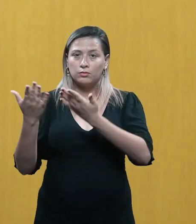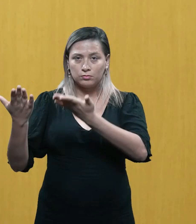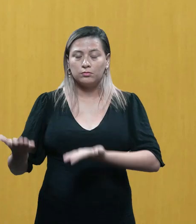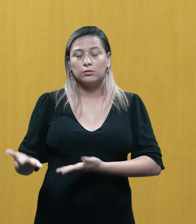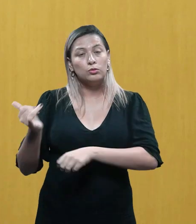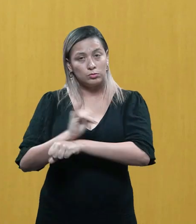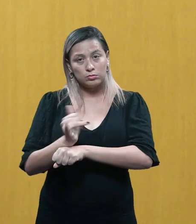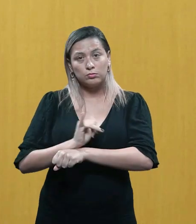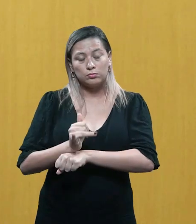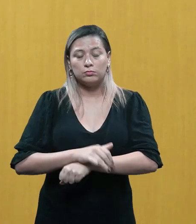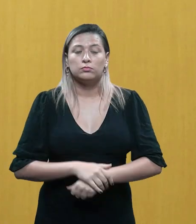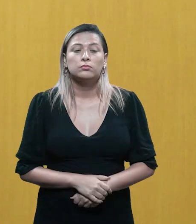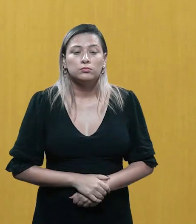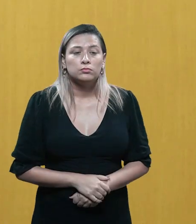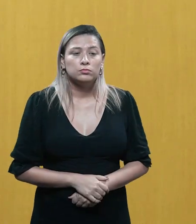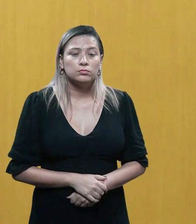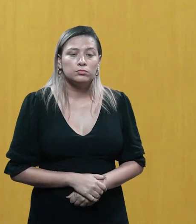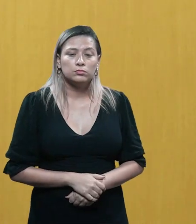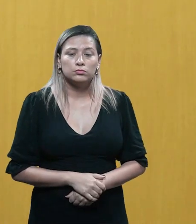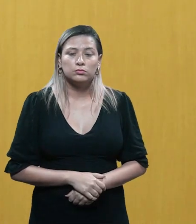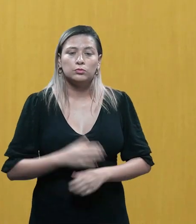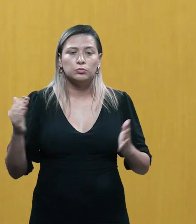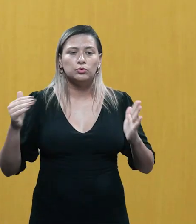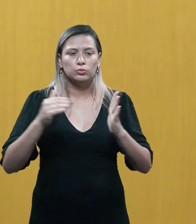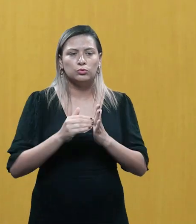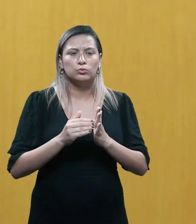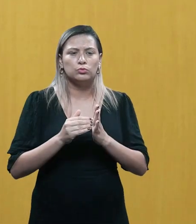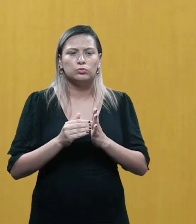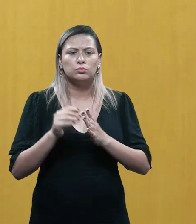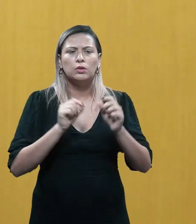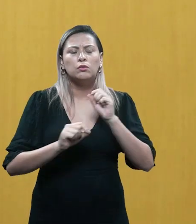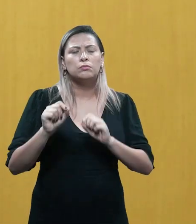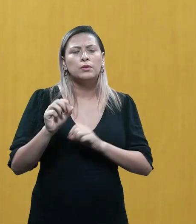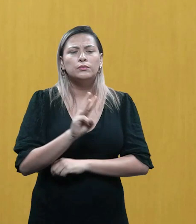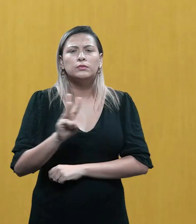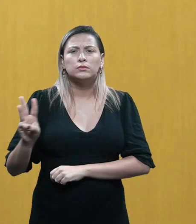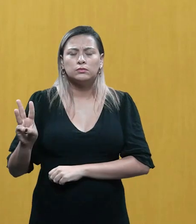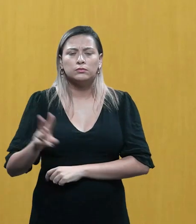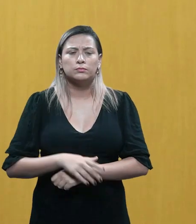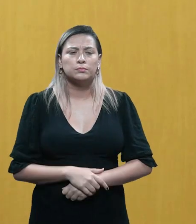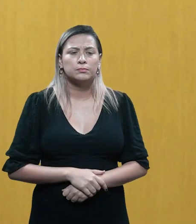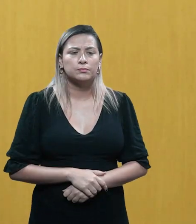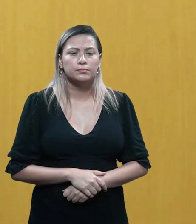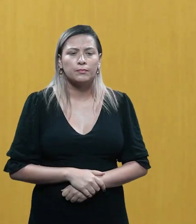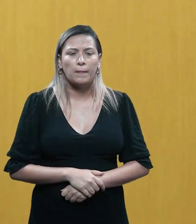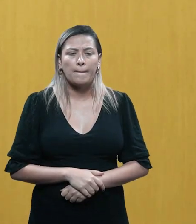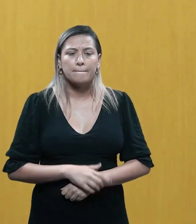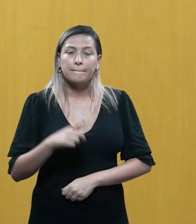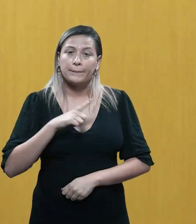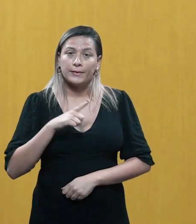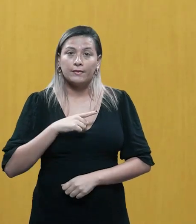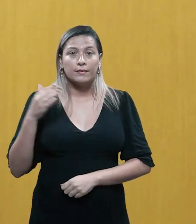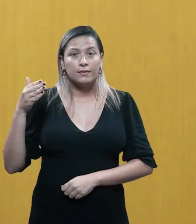sitiadas na página da Lumi Filme Oficial no YouTube. E ali, por último, um